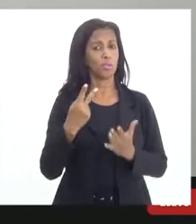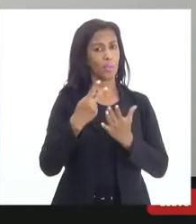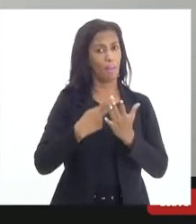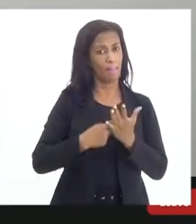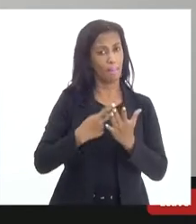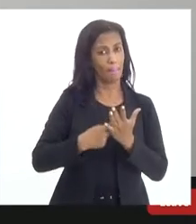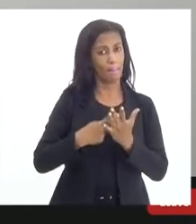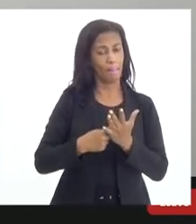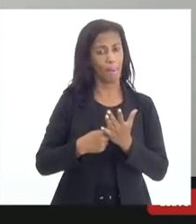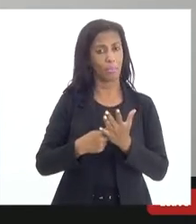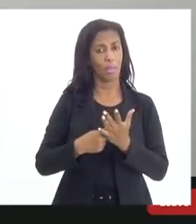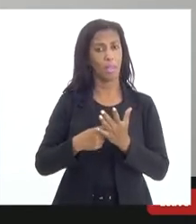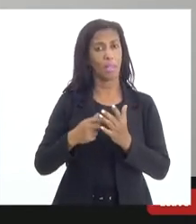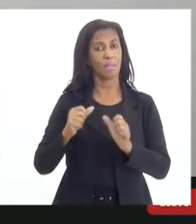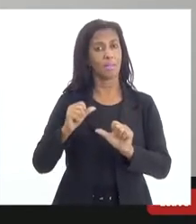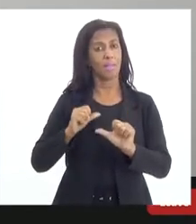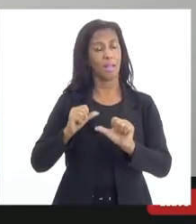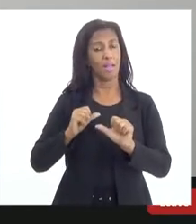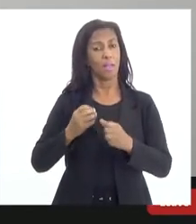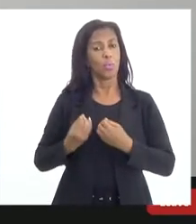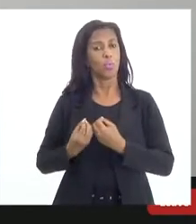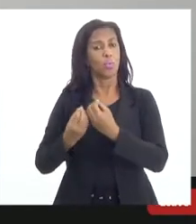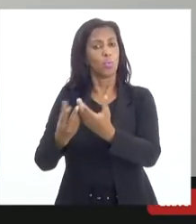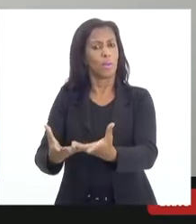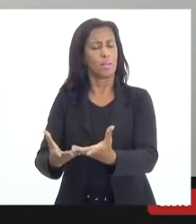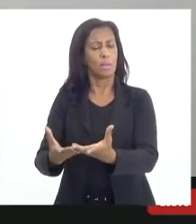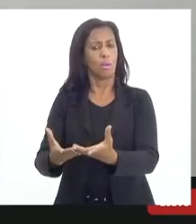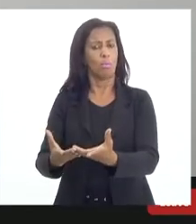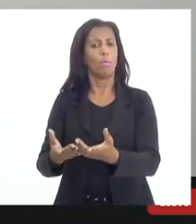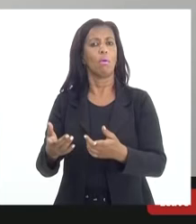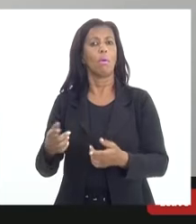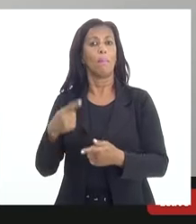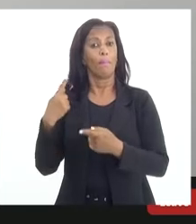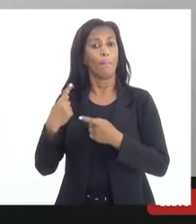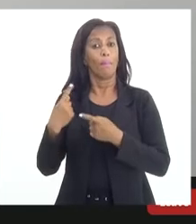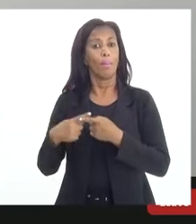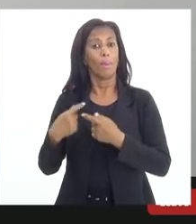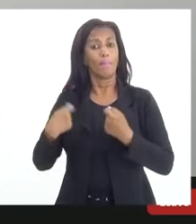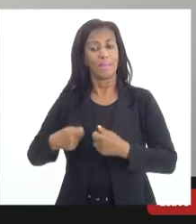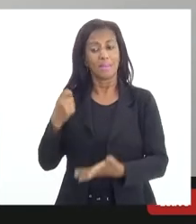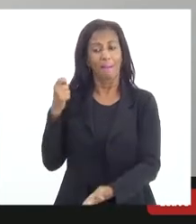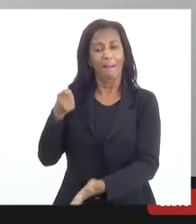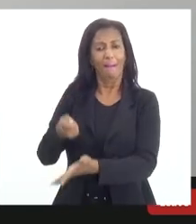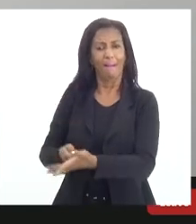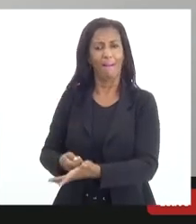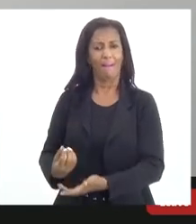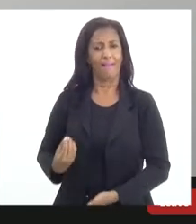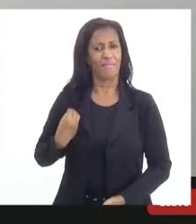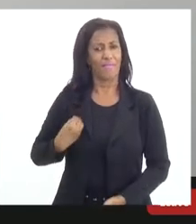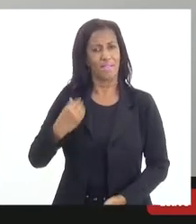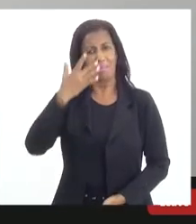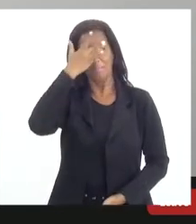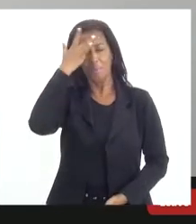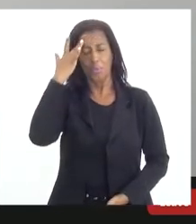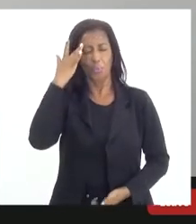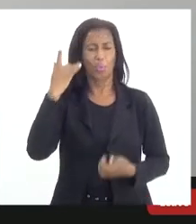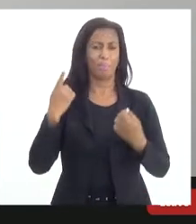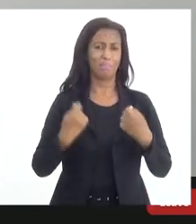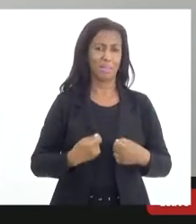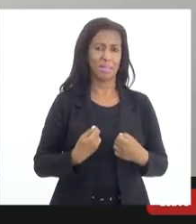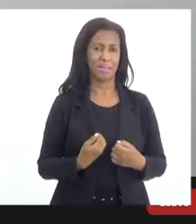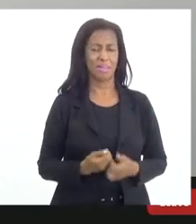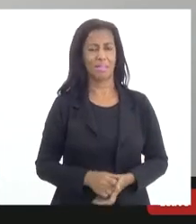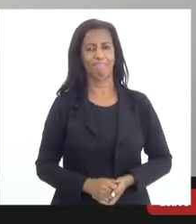da doação de medula óssea e cordão umbilical para que a gente possa garantir e proteger a vida de quem precisa dessas